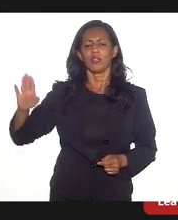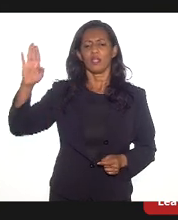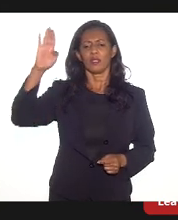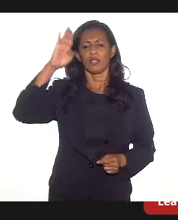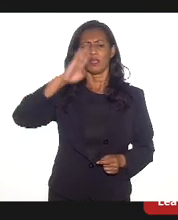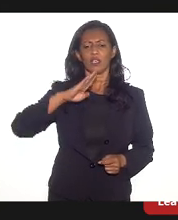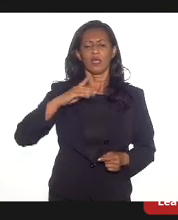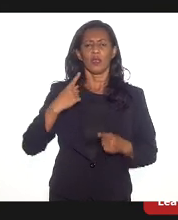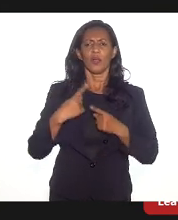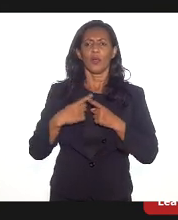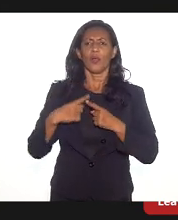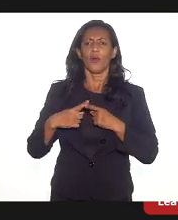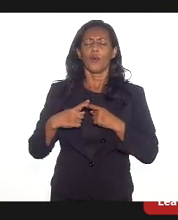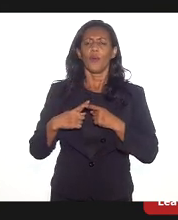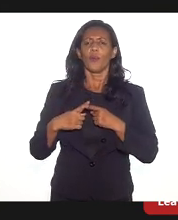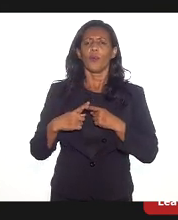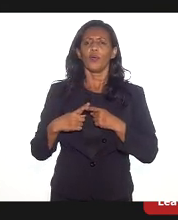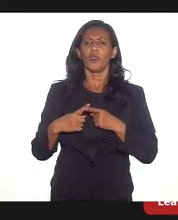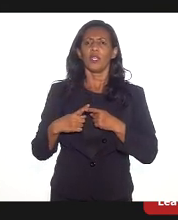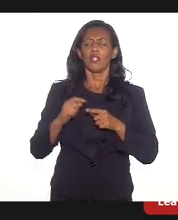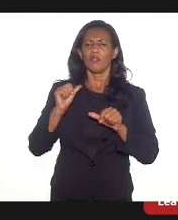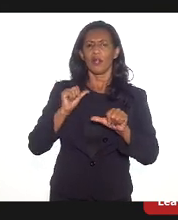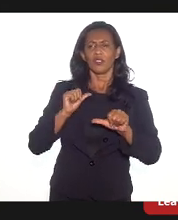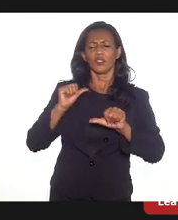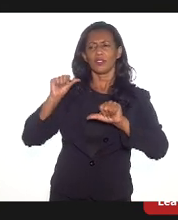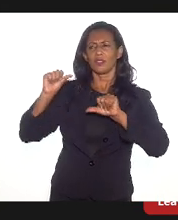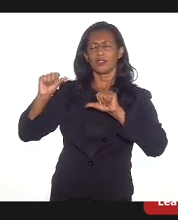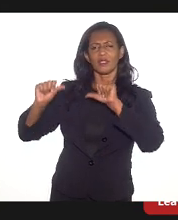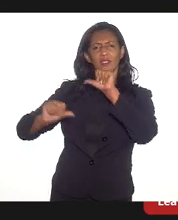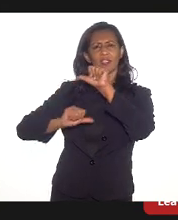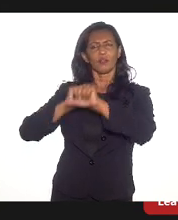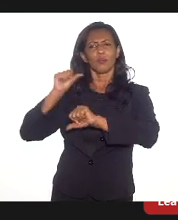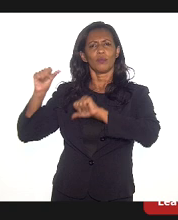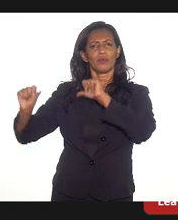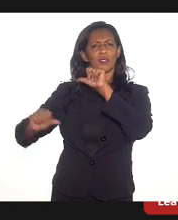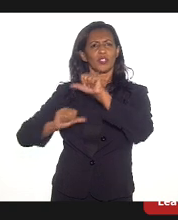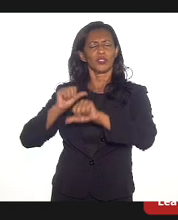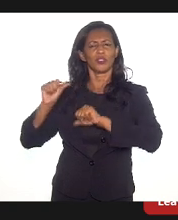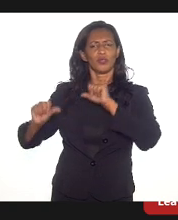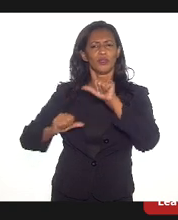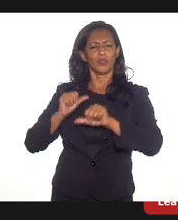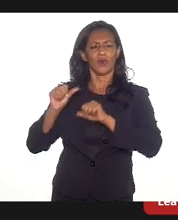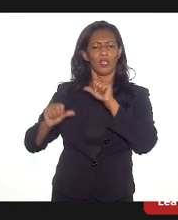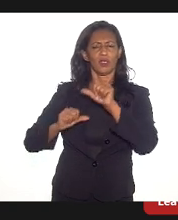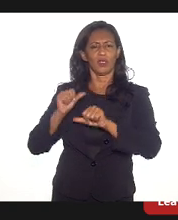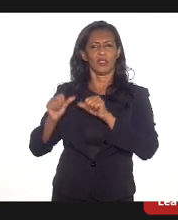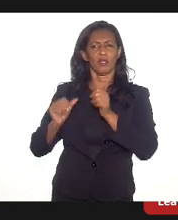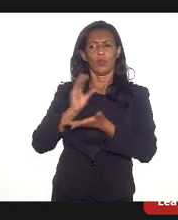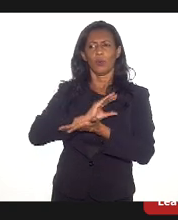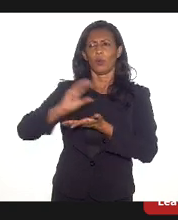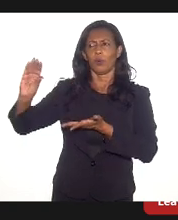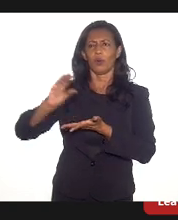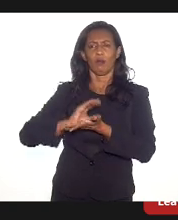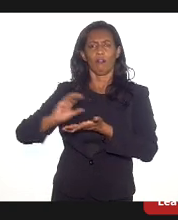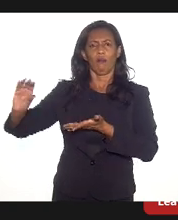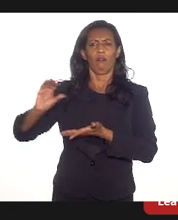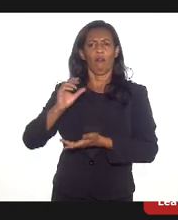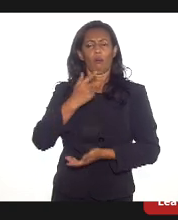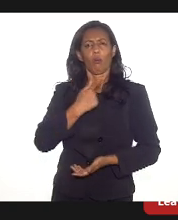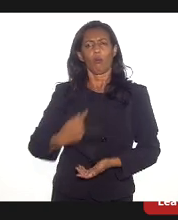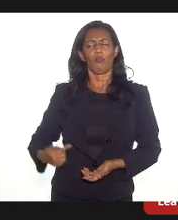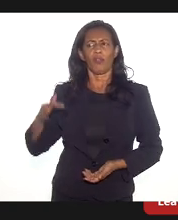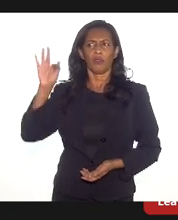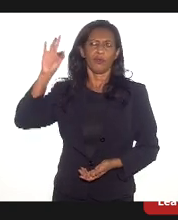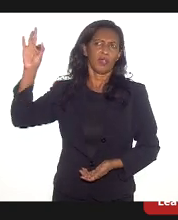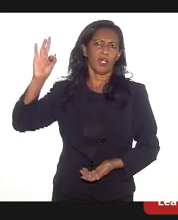Janeiro faz tantas transferências para o governo federal? O que são essas transferências, exatamente? Porque a